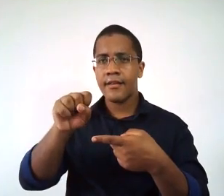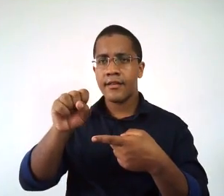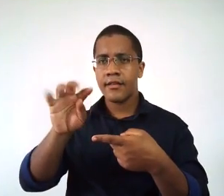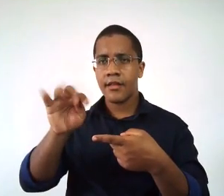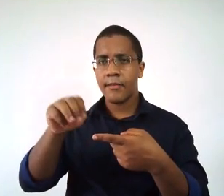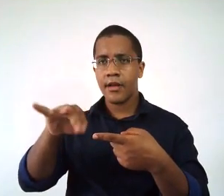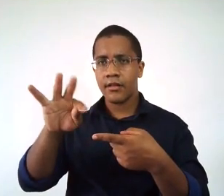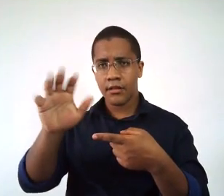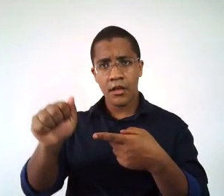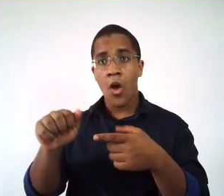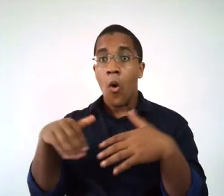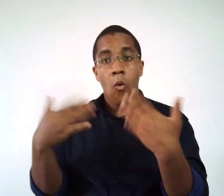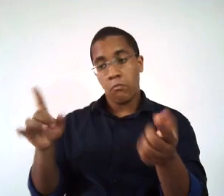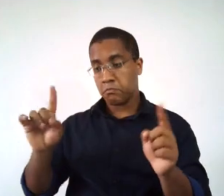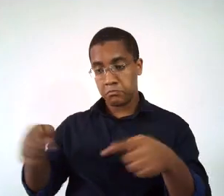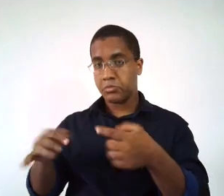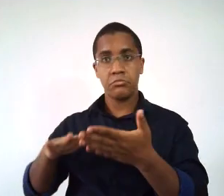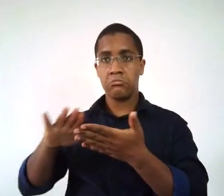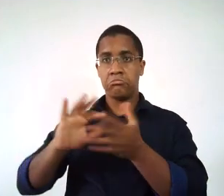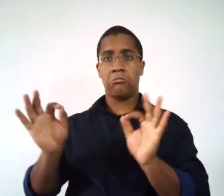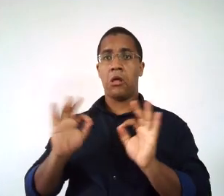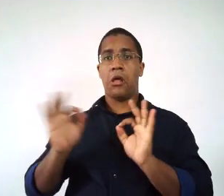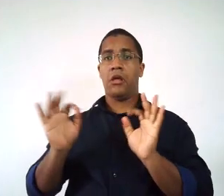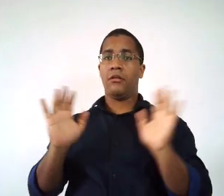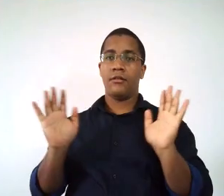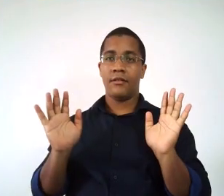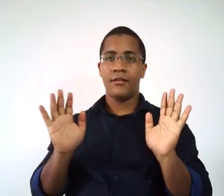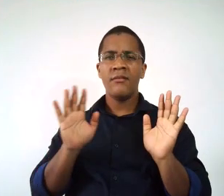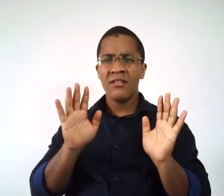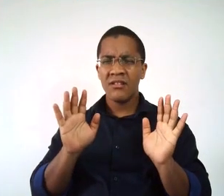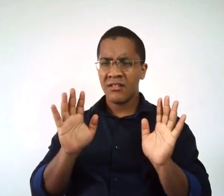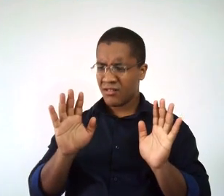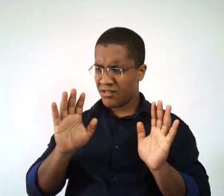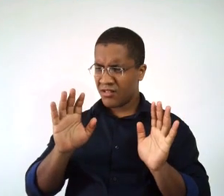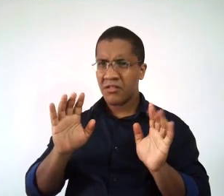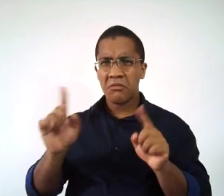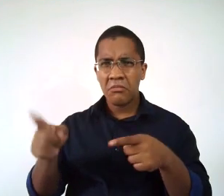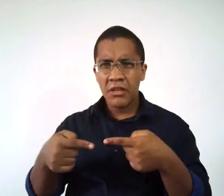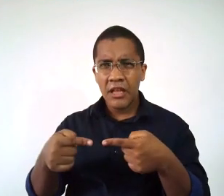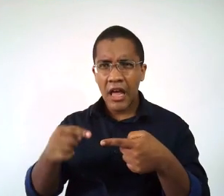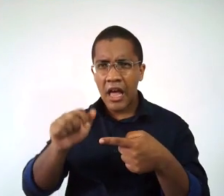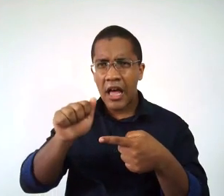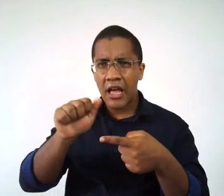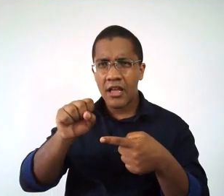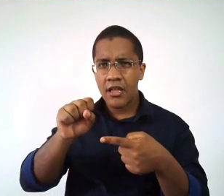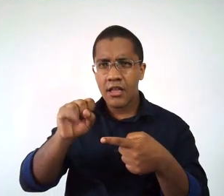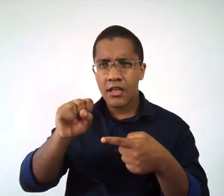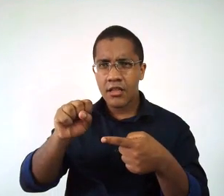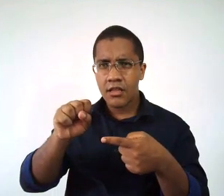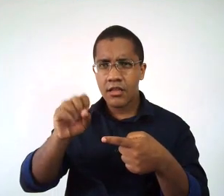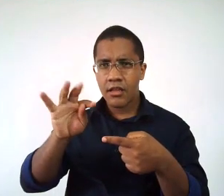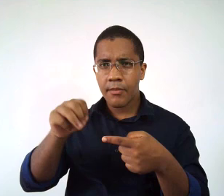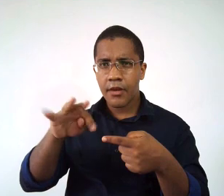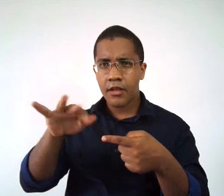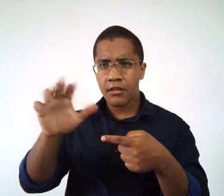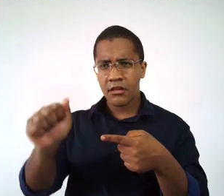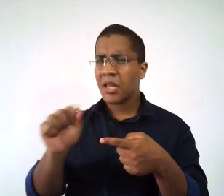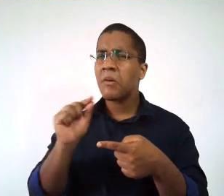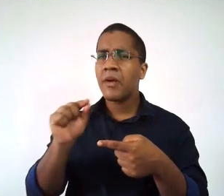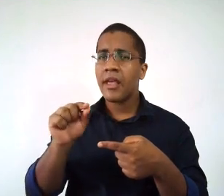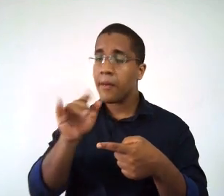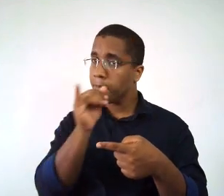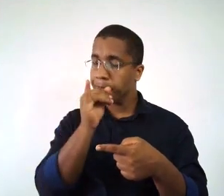ou não possuem competições. Mas, professora, o que são competições assistemáticas? São competições que,